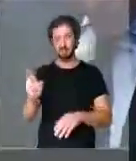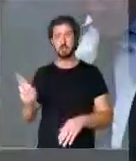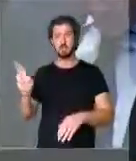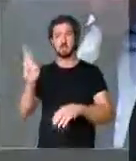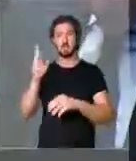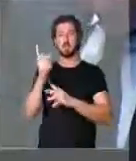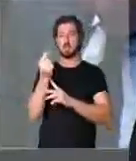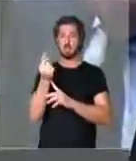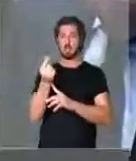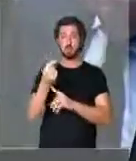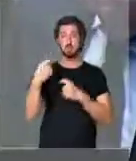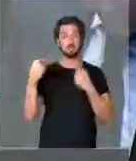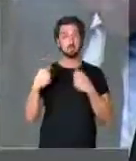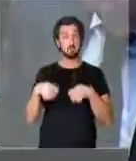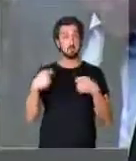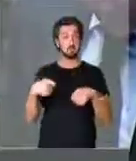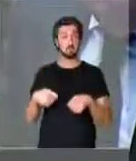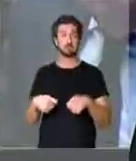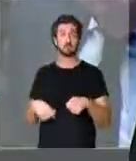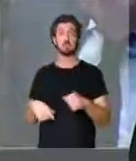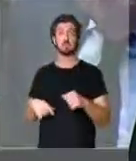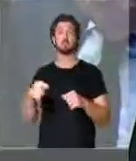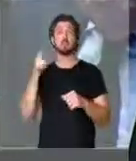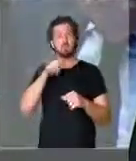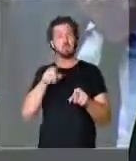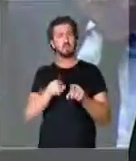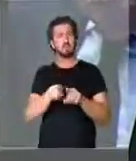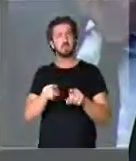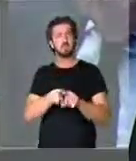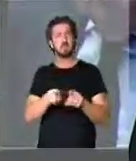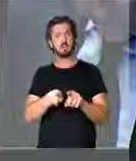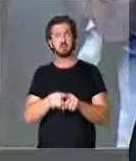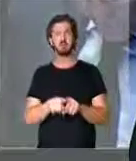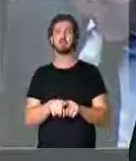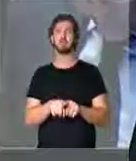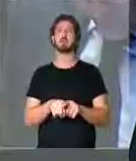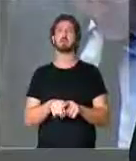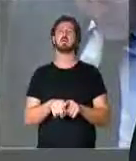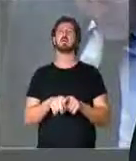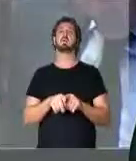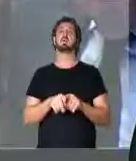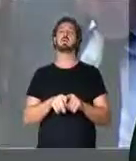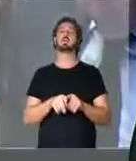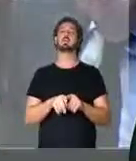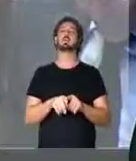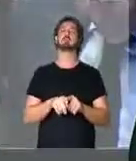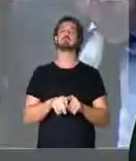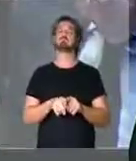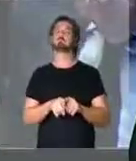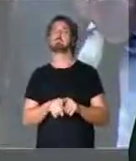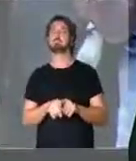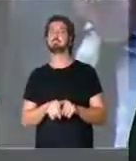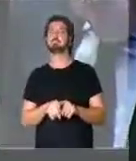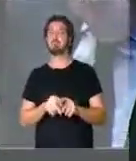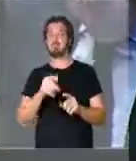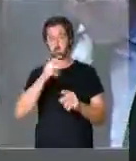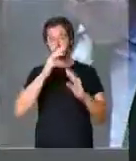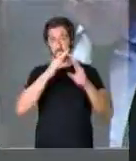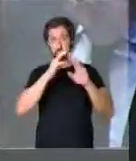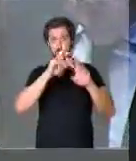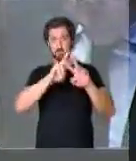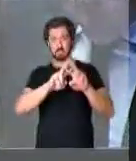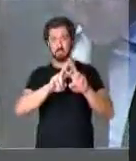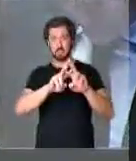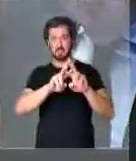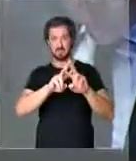necessários para, inclusive, começar a tirar os nossos presídios